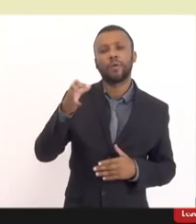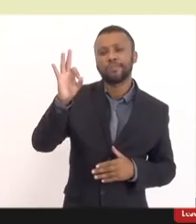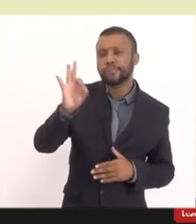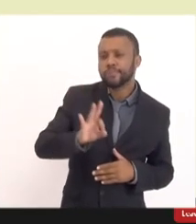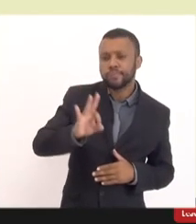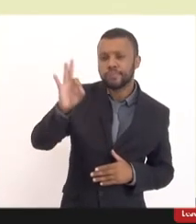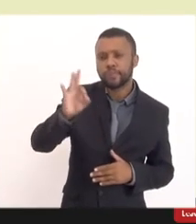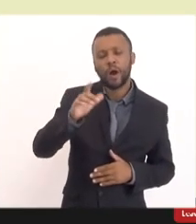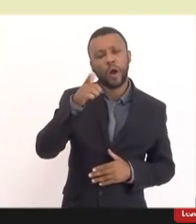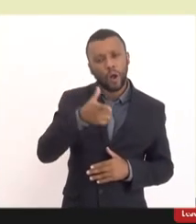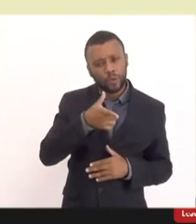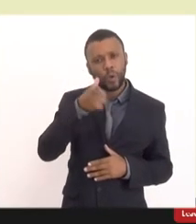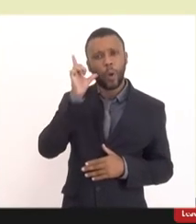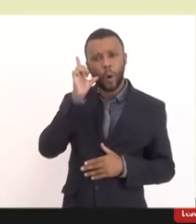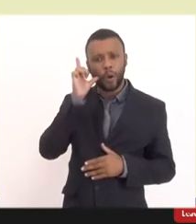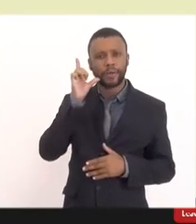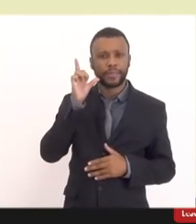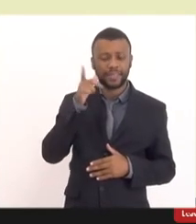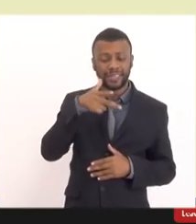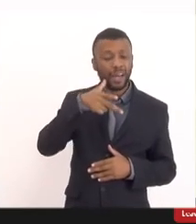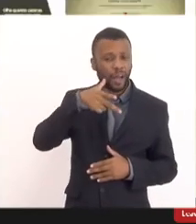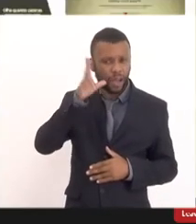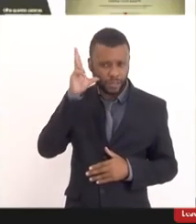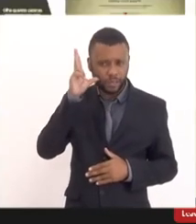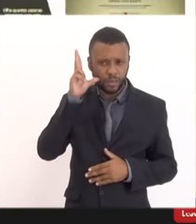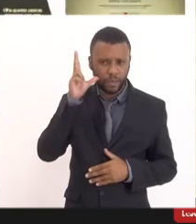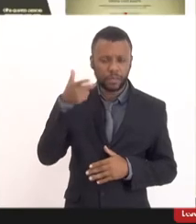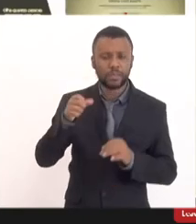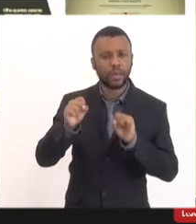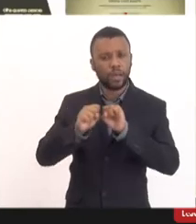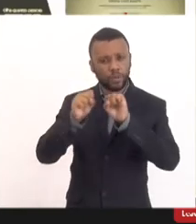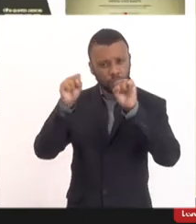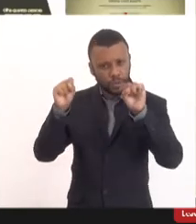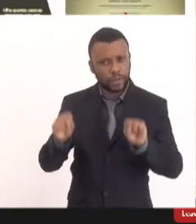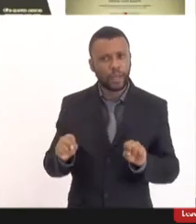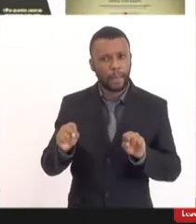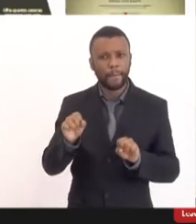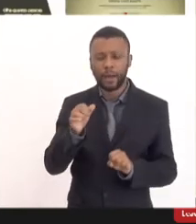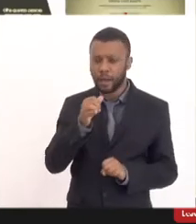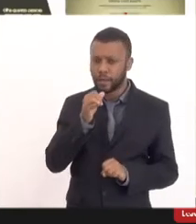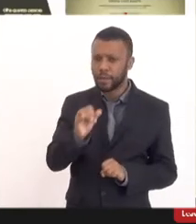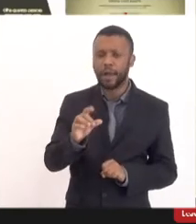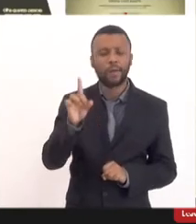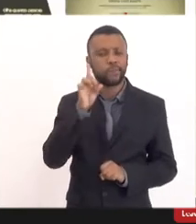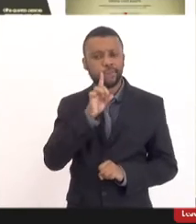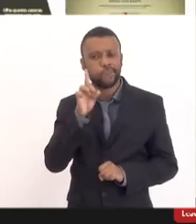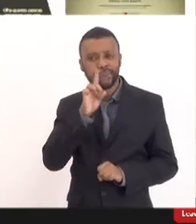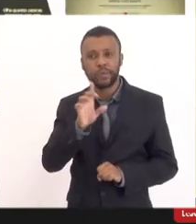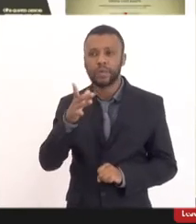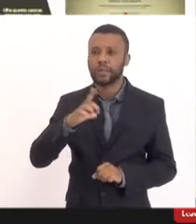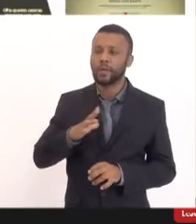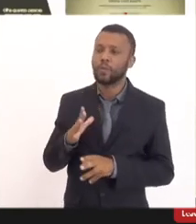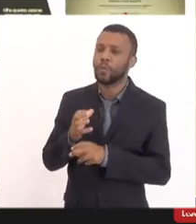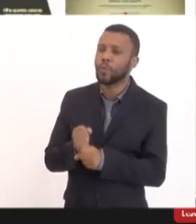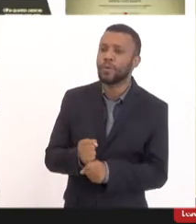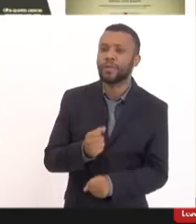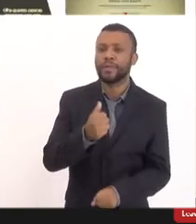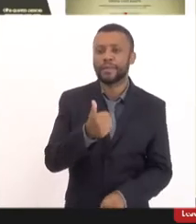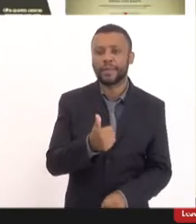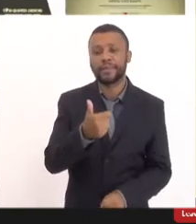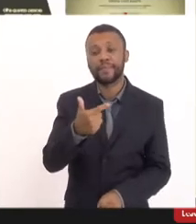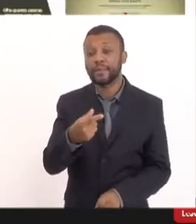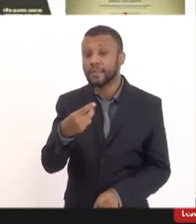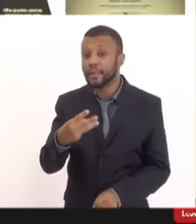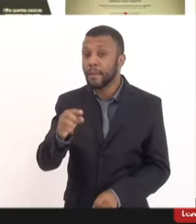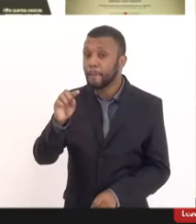números de ontem do VERS diante ontem do VERS que é o sistema é placar eletrônico americano já deu 23.149 mortes